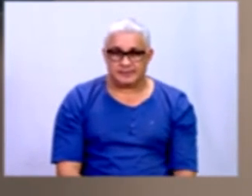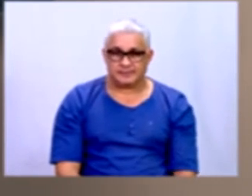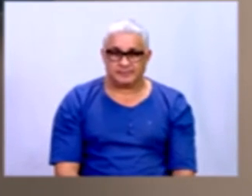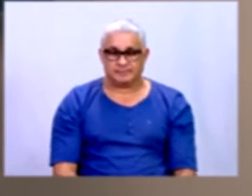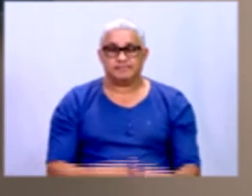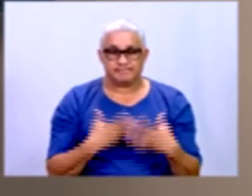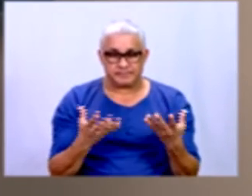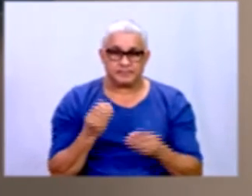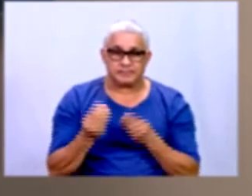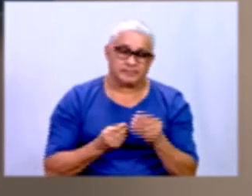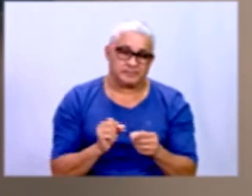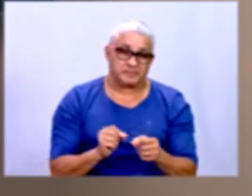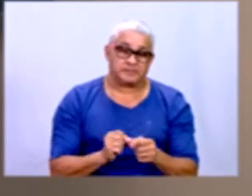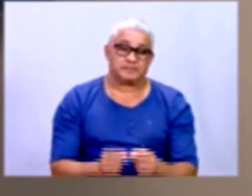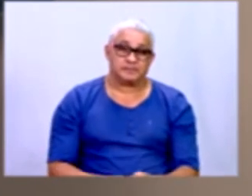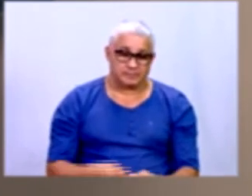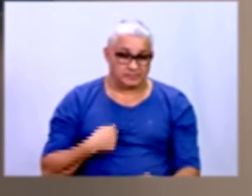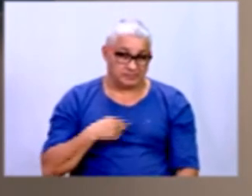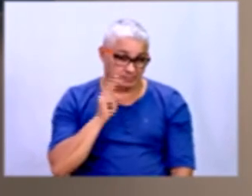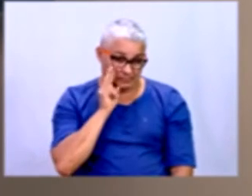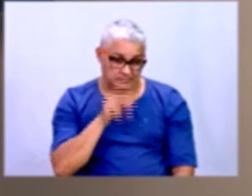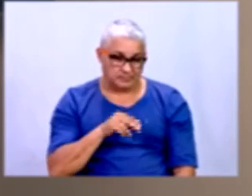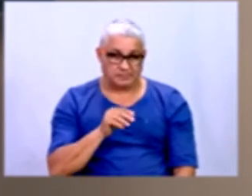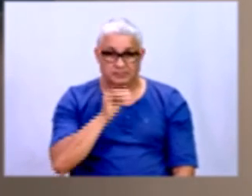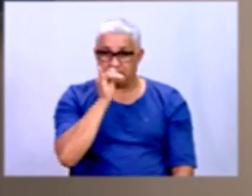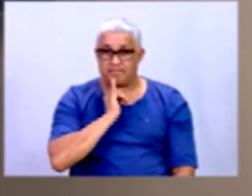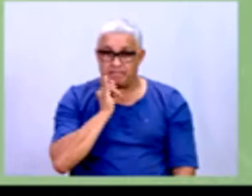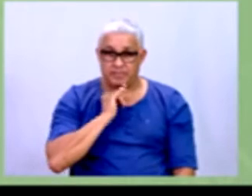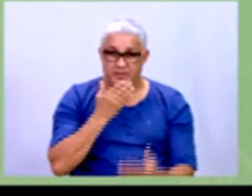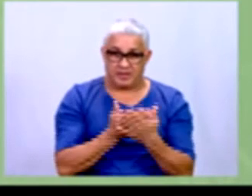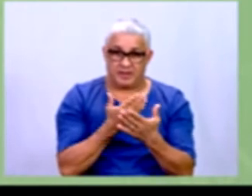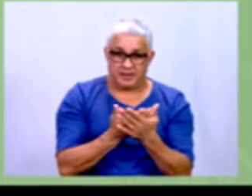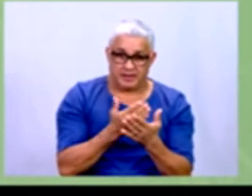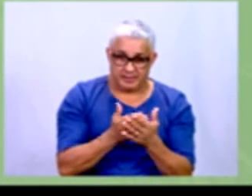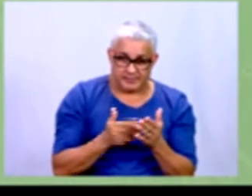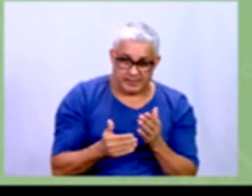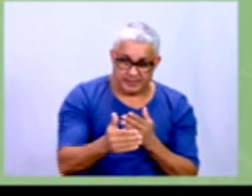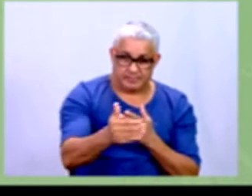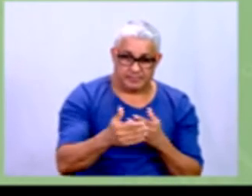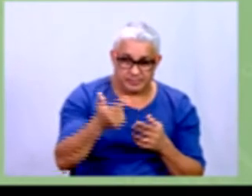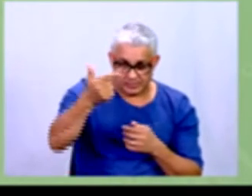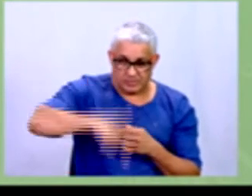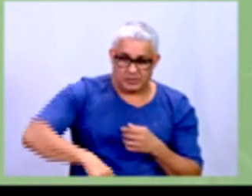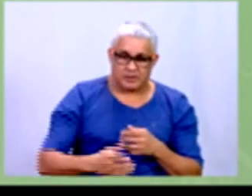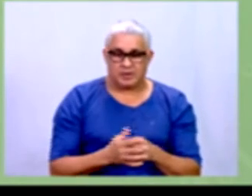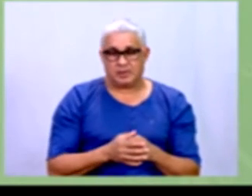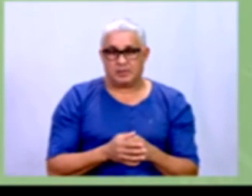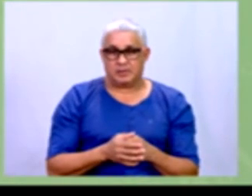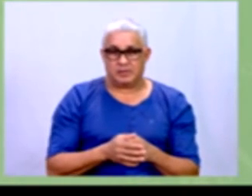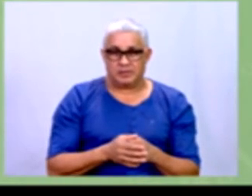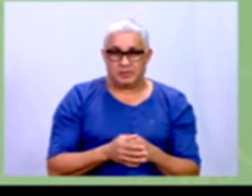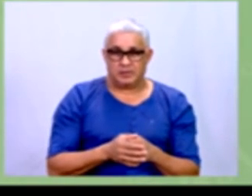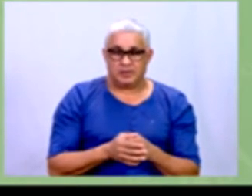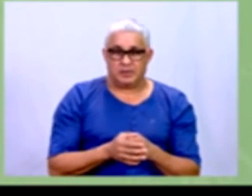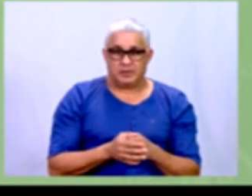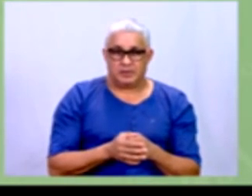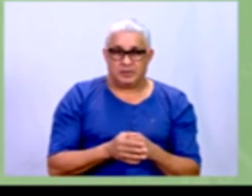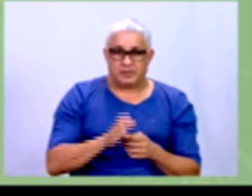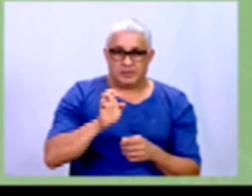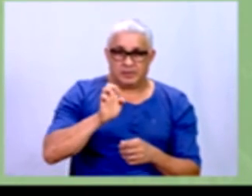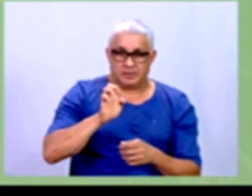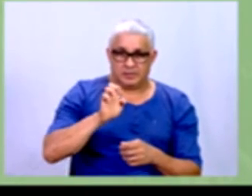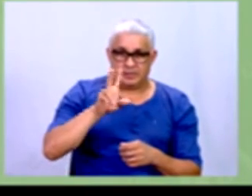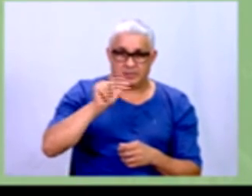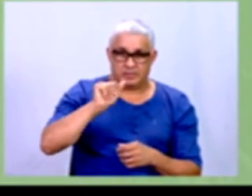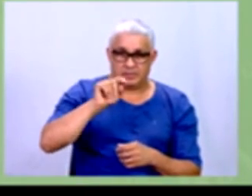Então, como que a gente, a gente até viu um exemplo desse durante a aula, mas vamos rever aqui agora. Coeficiente de evasão escolar. O